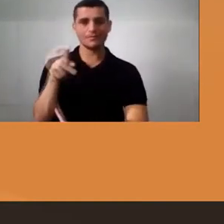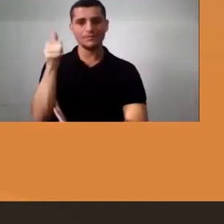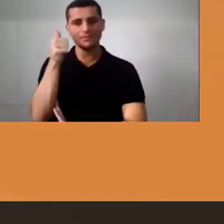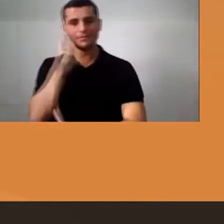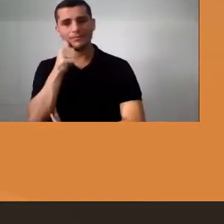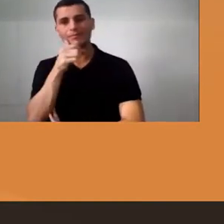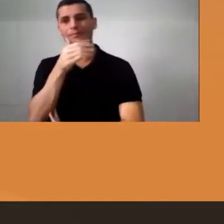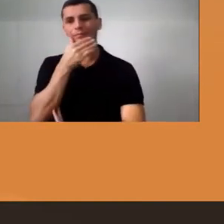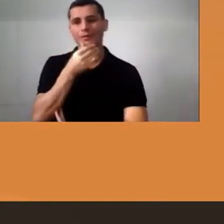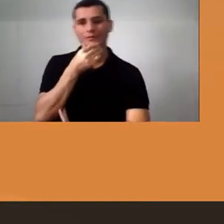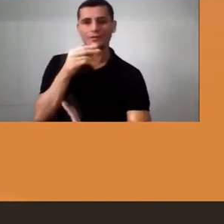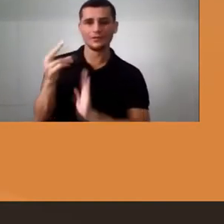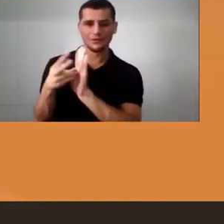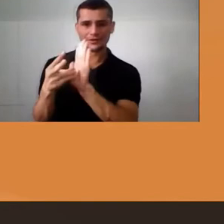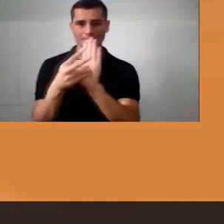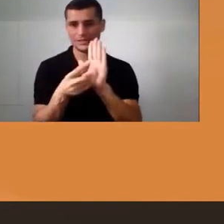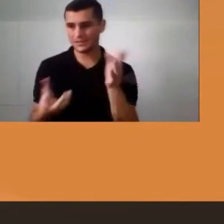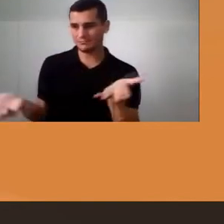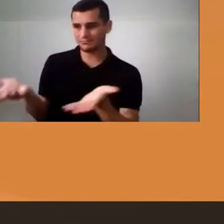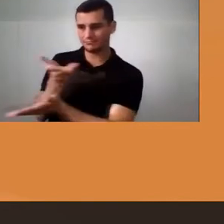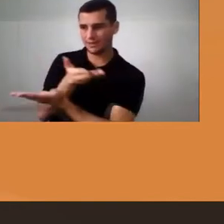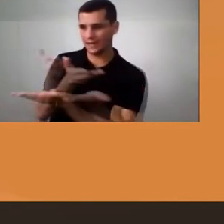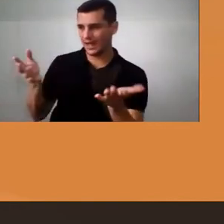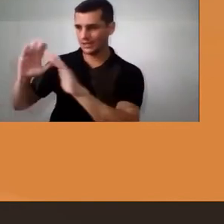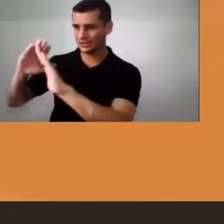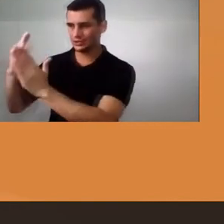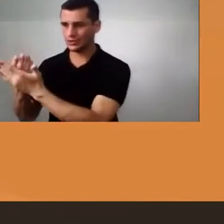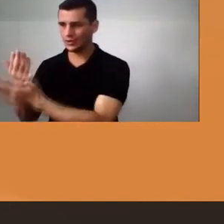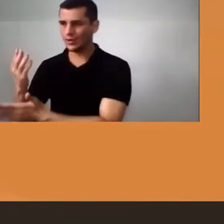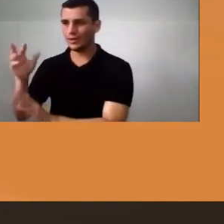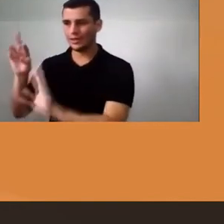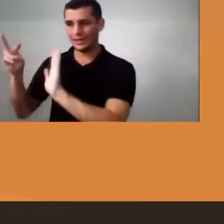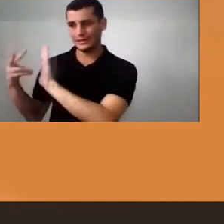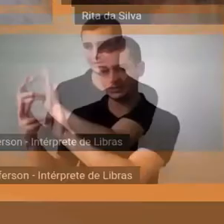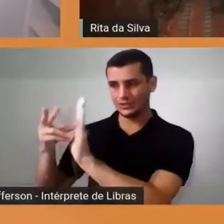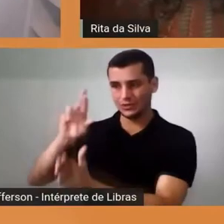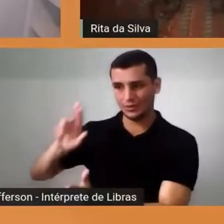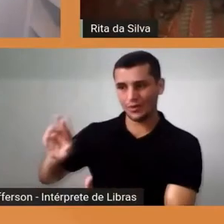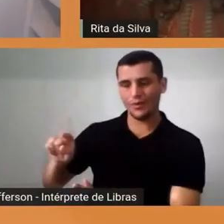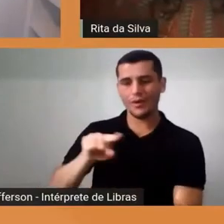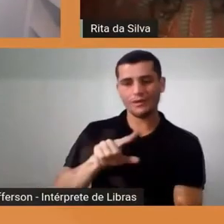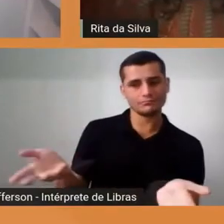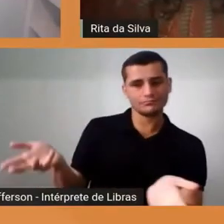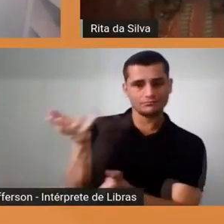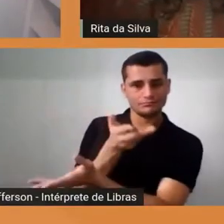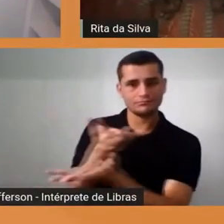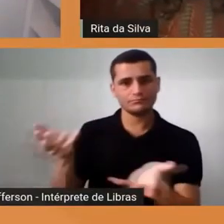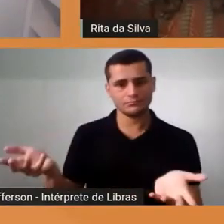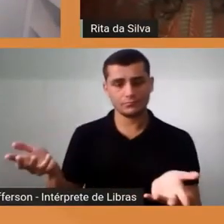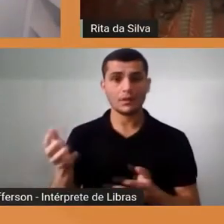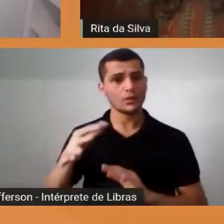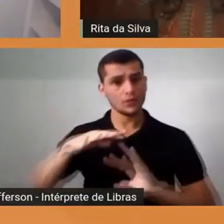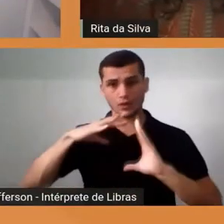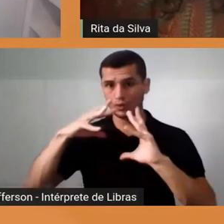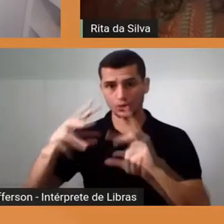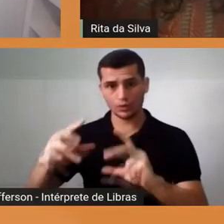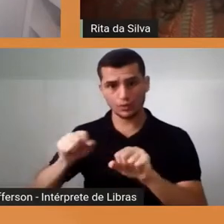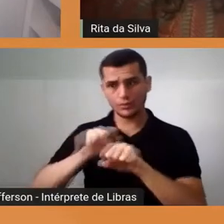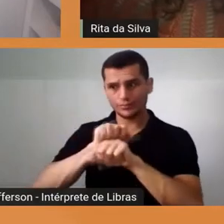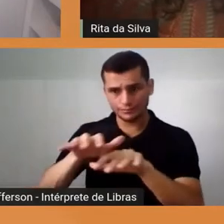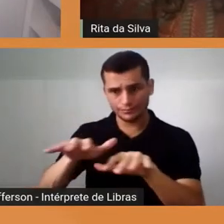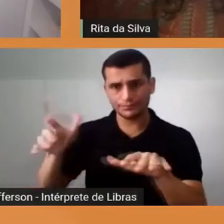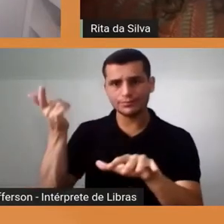escolas não indígenas. Agora, se isso alcançou a todos, não, não alcançou. A gente tem essa realidade,